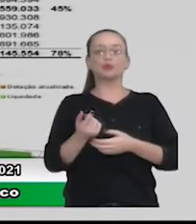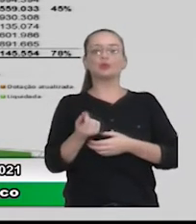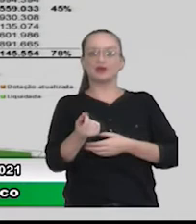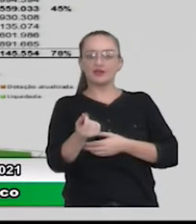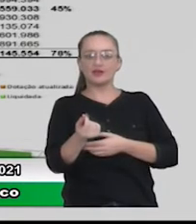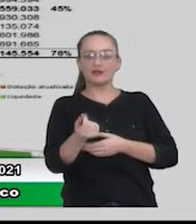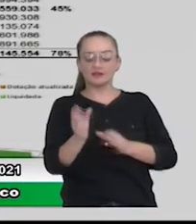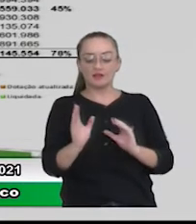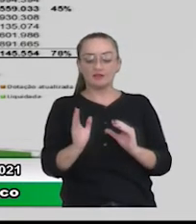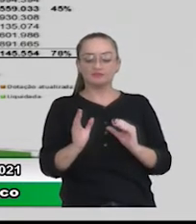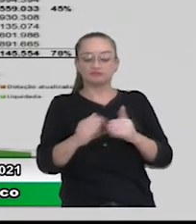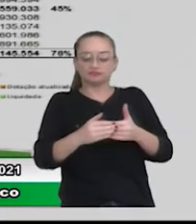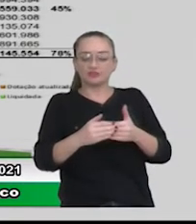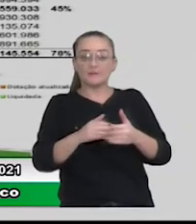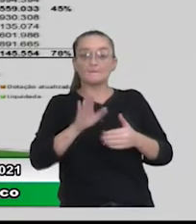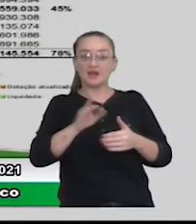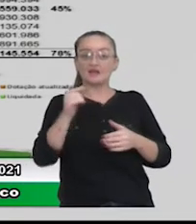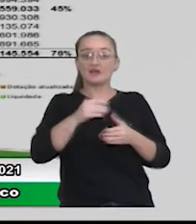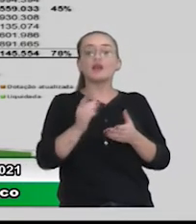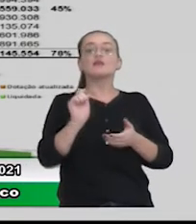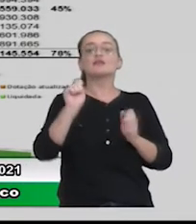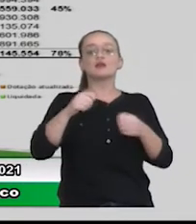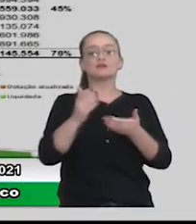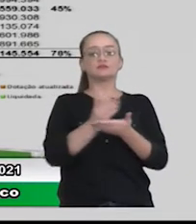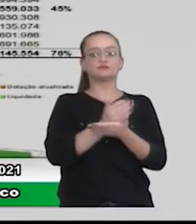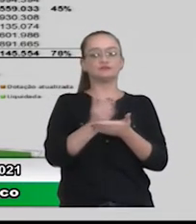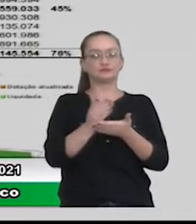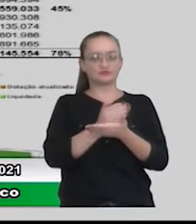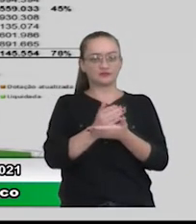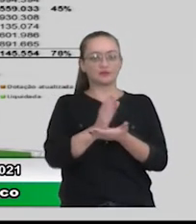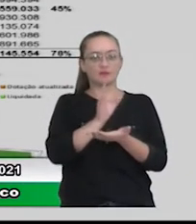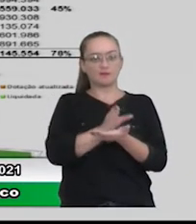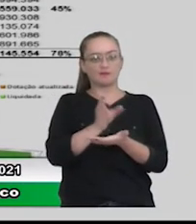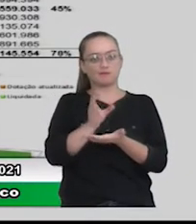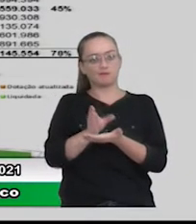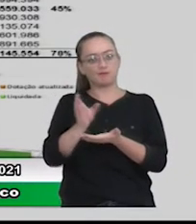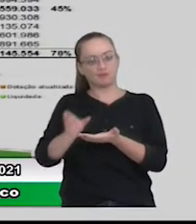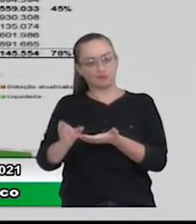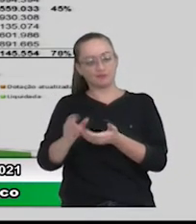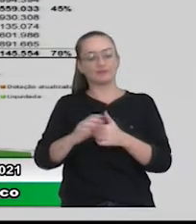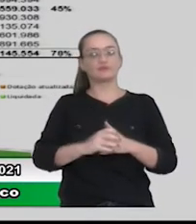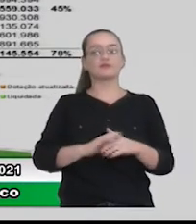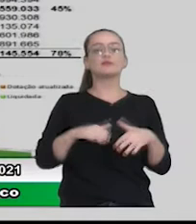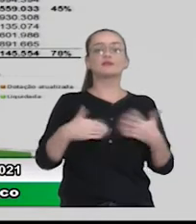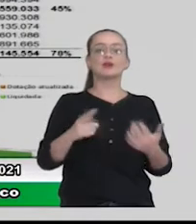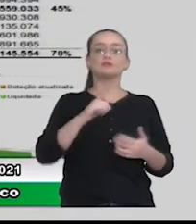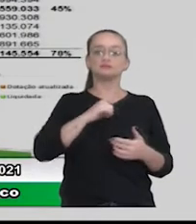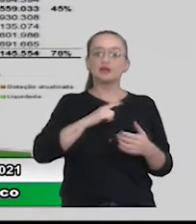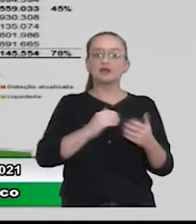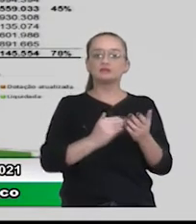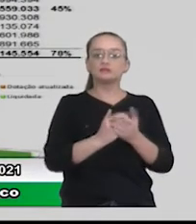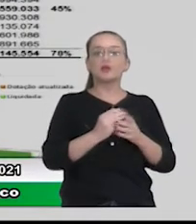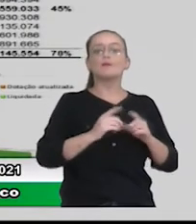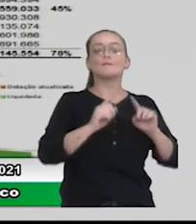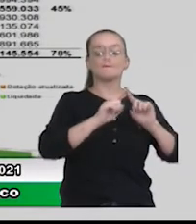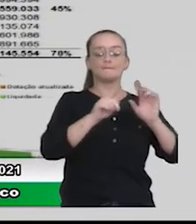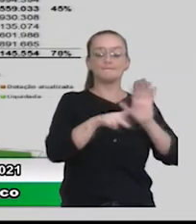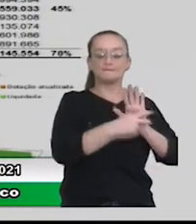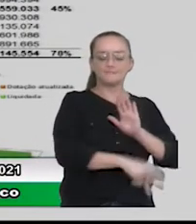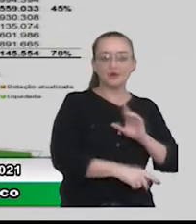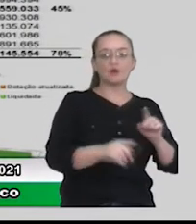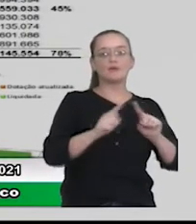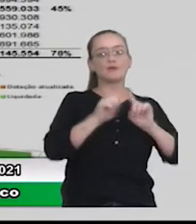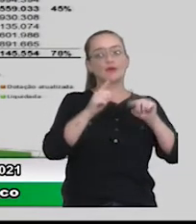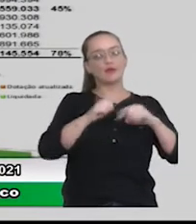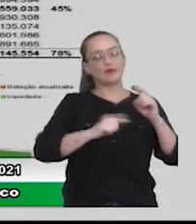trouxe ela fechada. Mas a receita, ela se divide em fontes de recurso. Então, tem fontes de recurso próprio, fontes de recurso